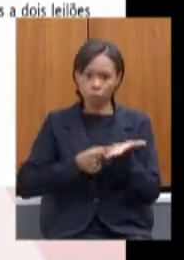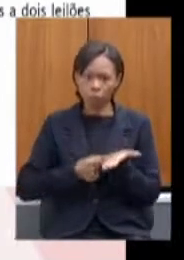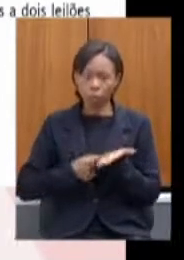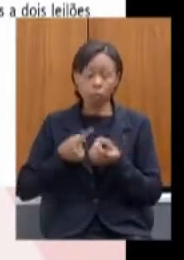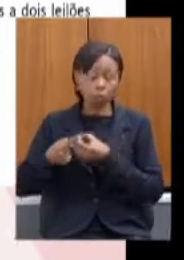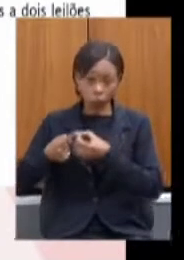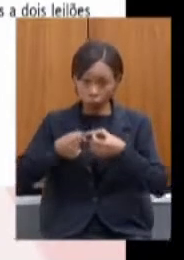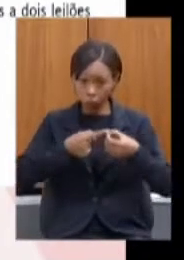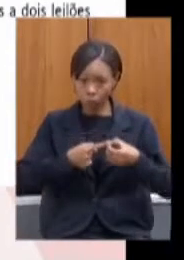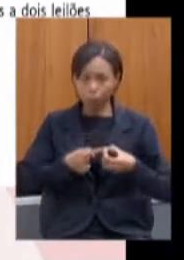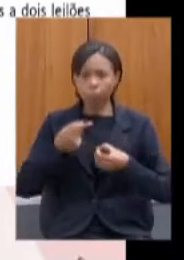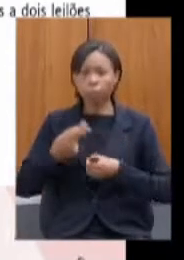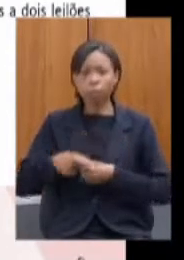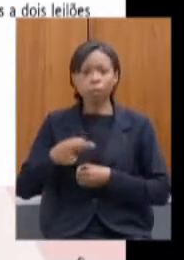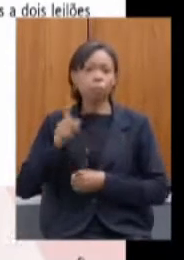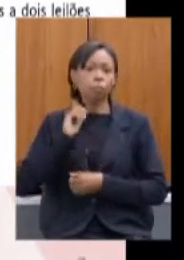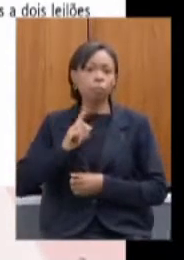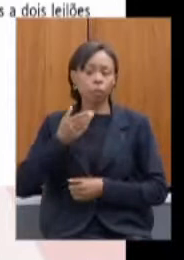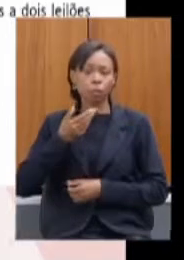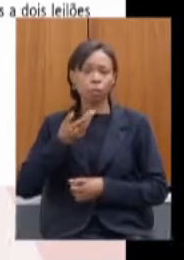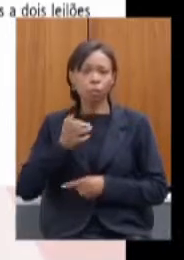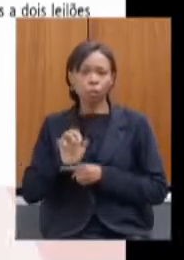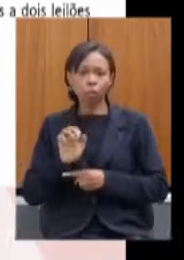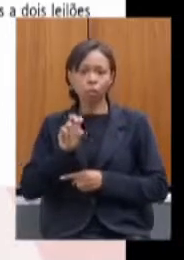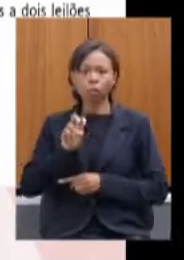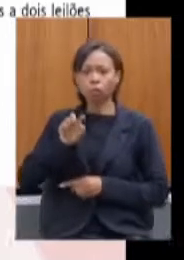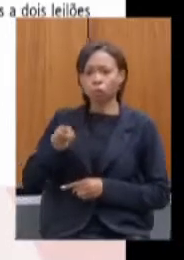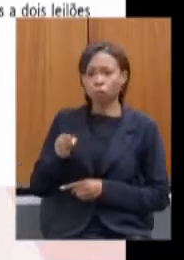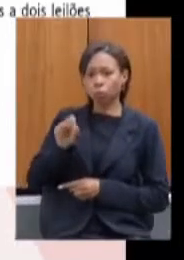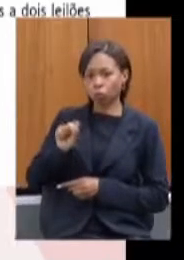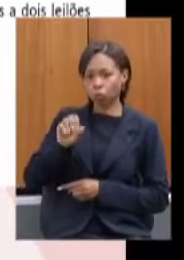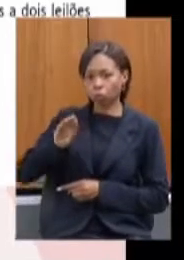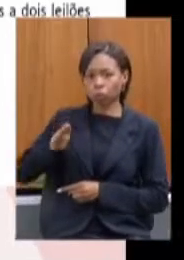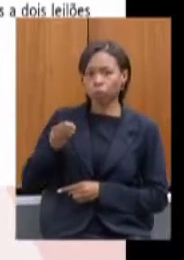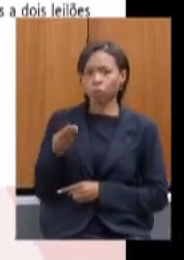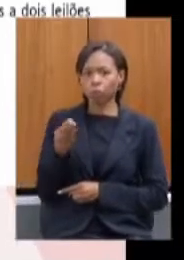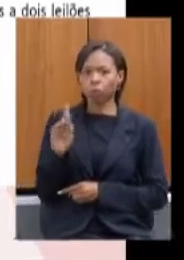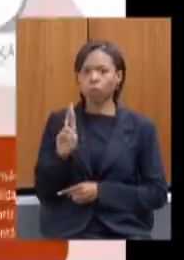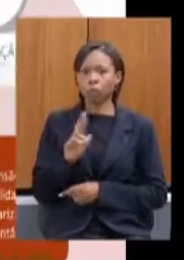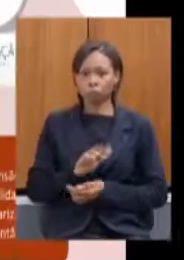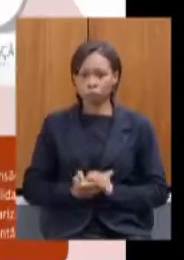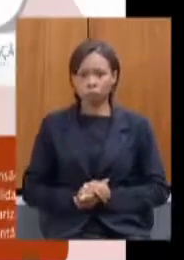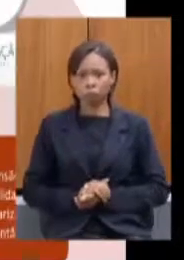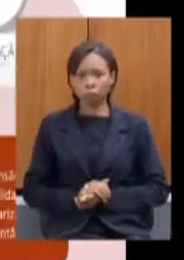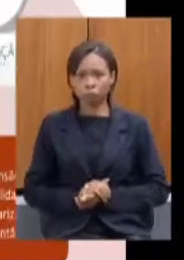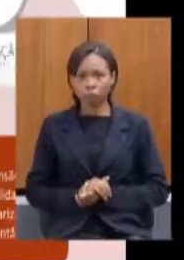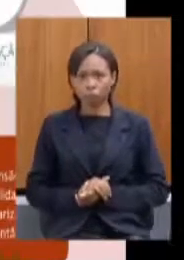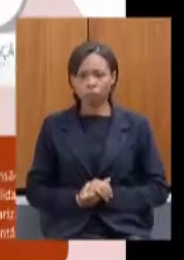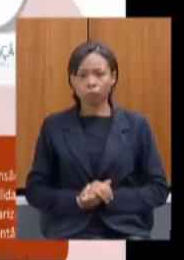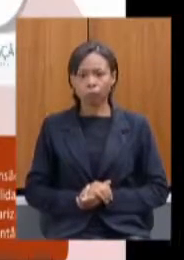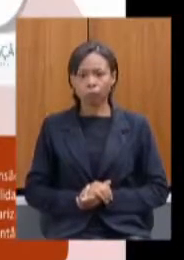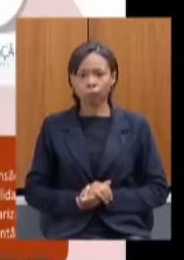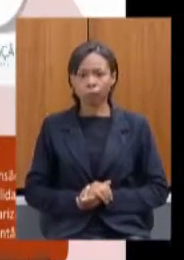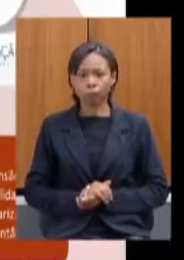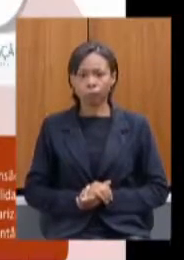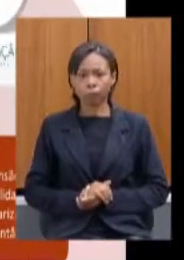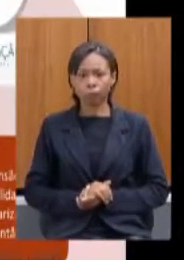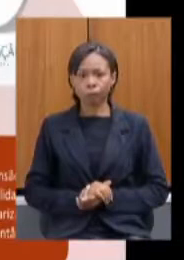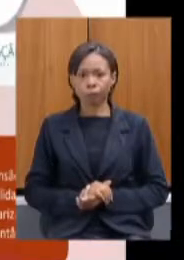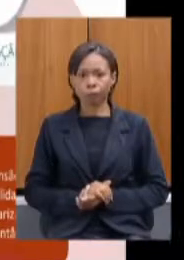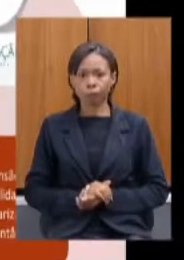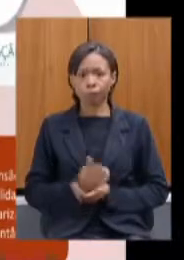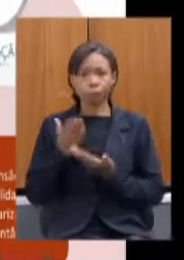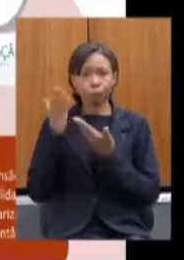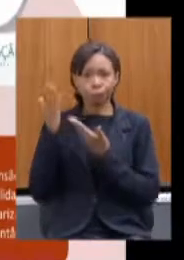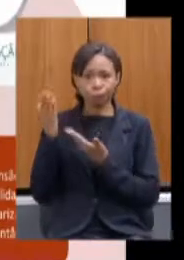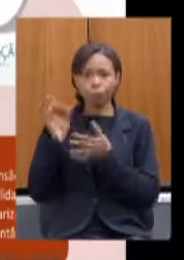para o estado 5,8 bilhões de reais próximo por favor aí a questão dos